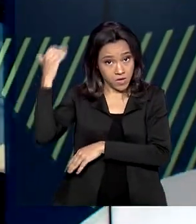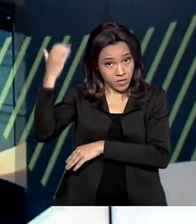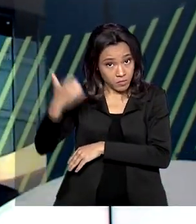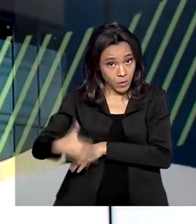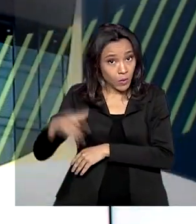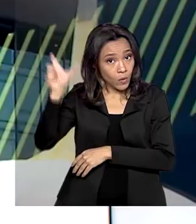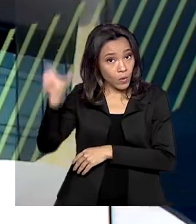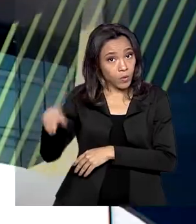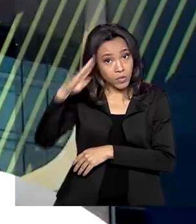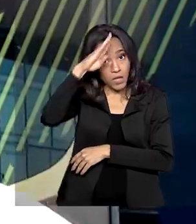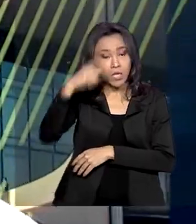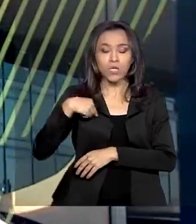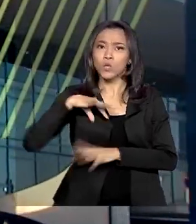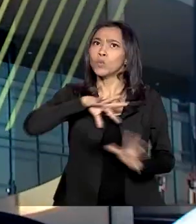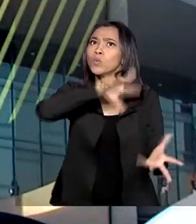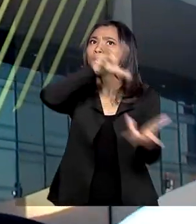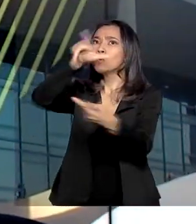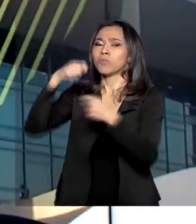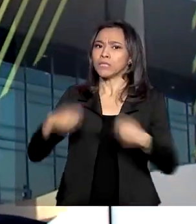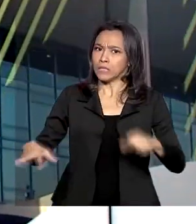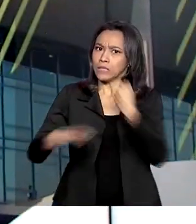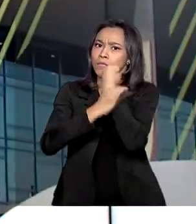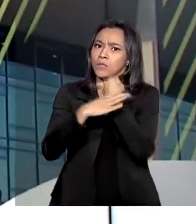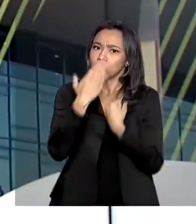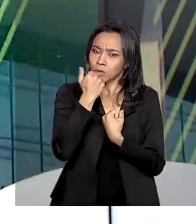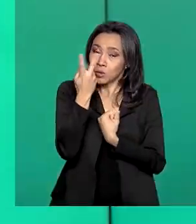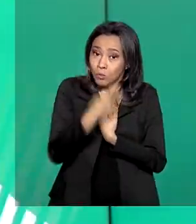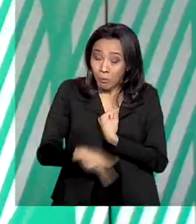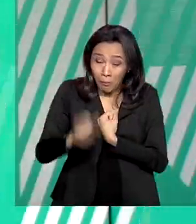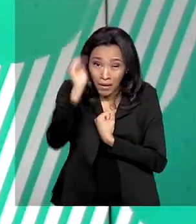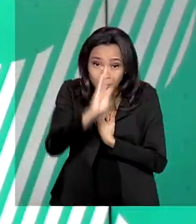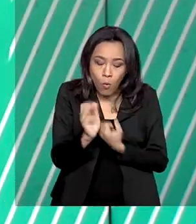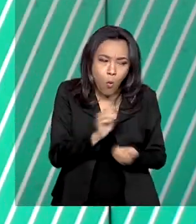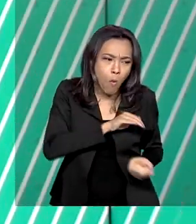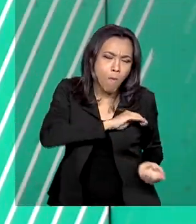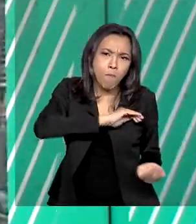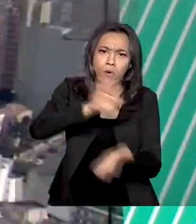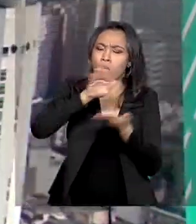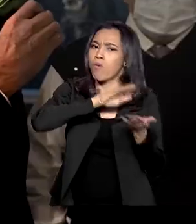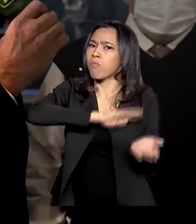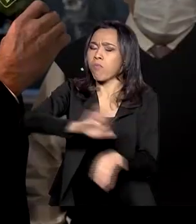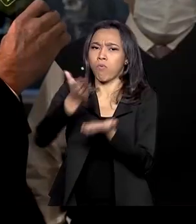precisa de segurança alimentar e o Brasil é um grande fornecedor de alimentos.